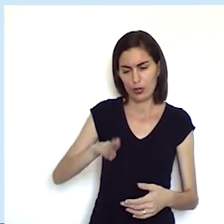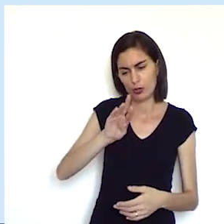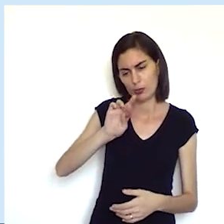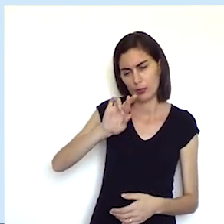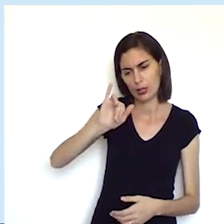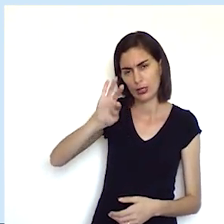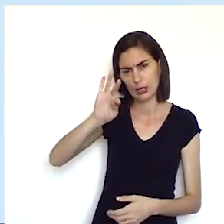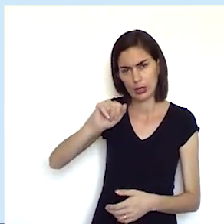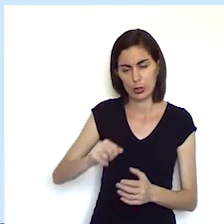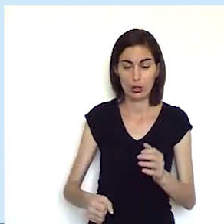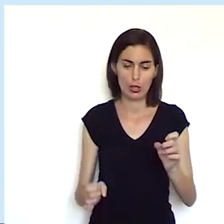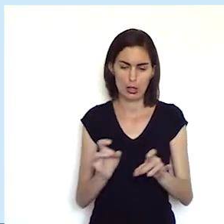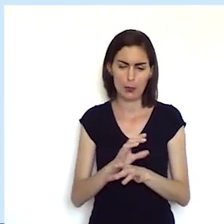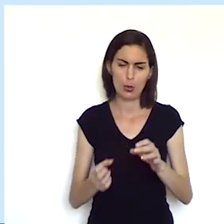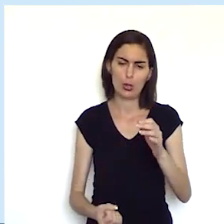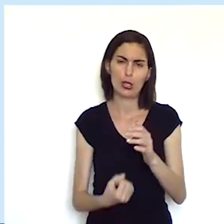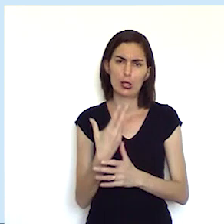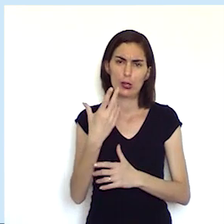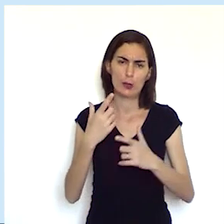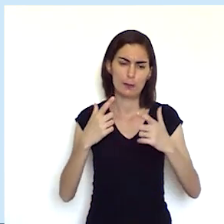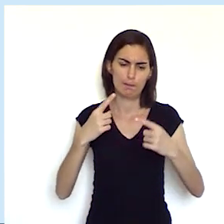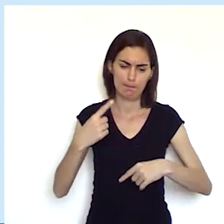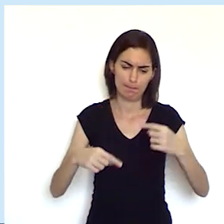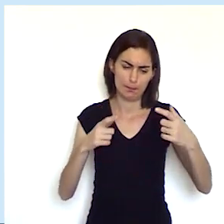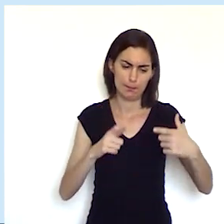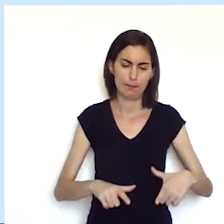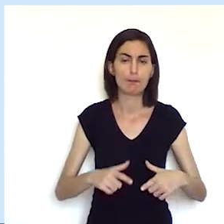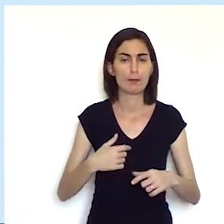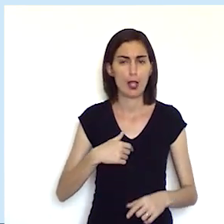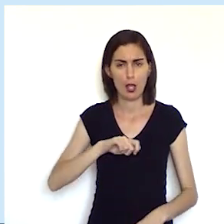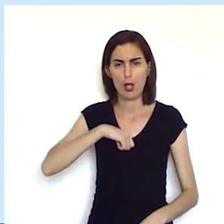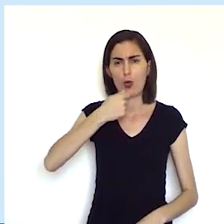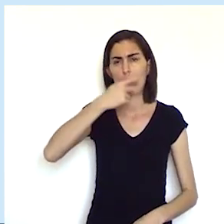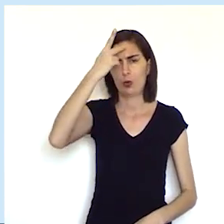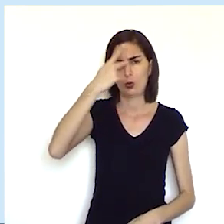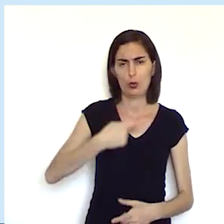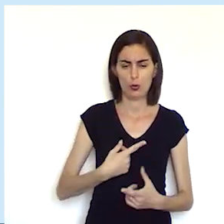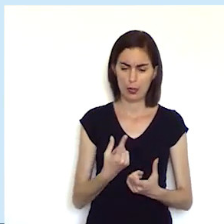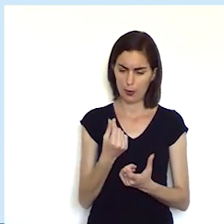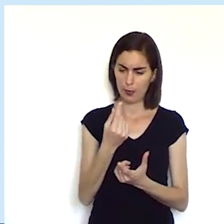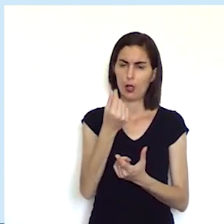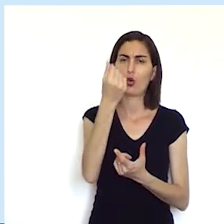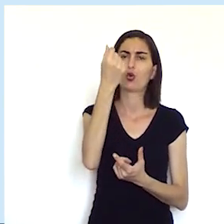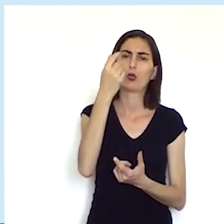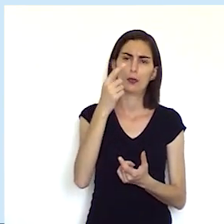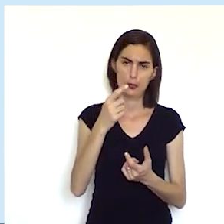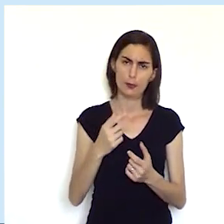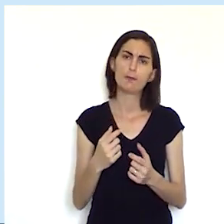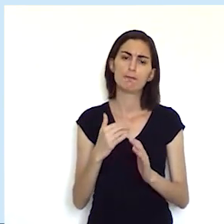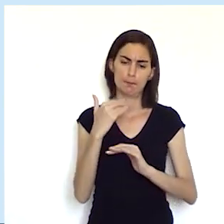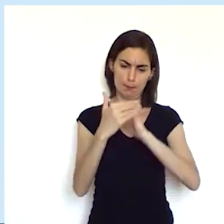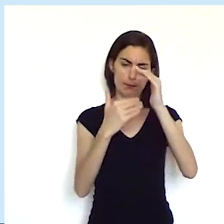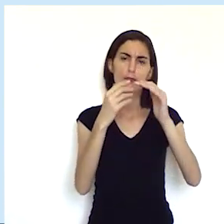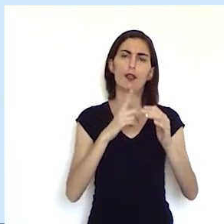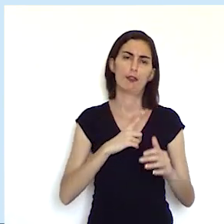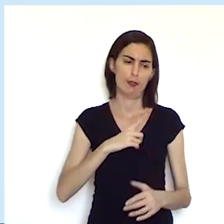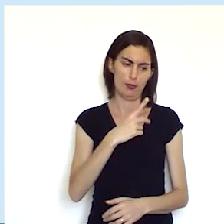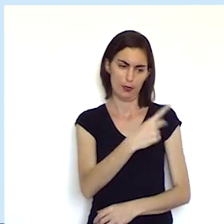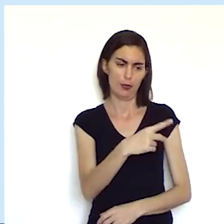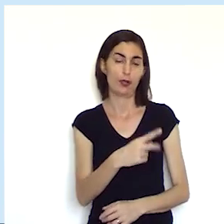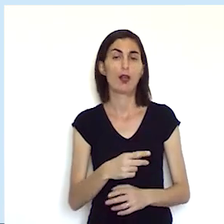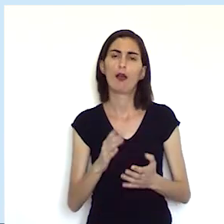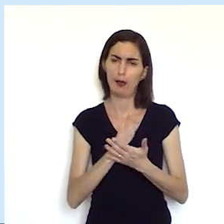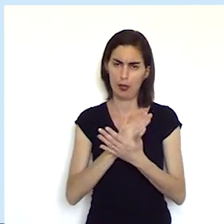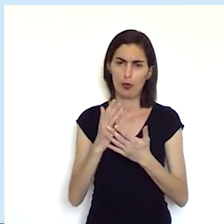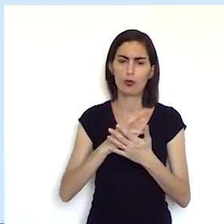terminou criando um acerramento local e a autonomia econômica muito grande que existia nessas colônias então são